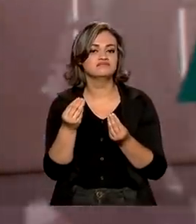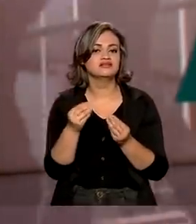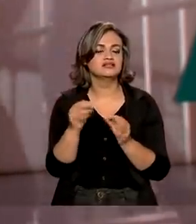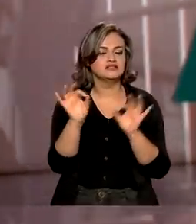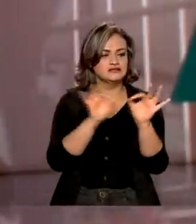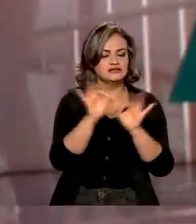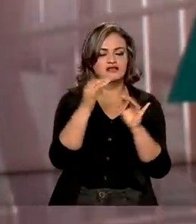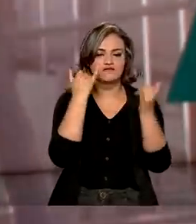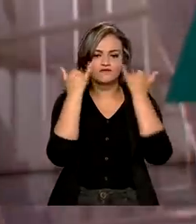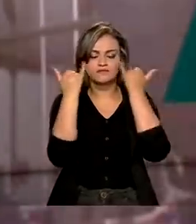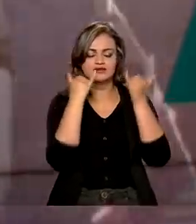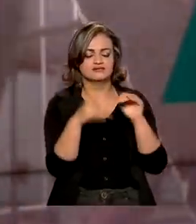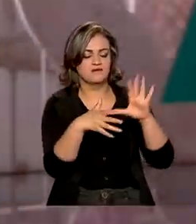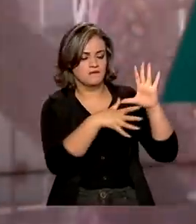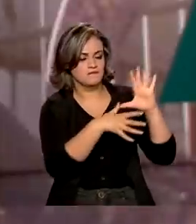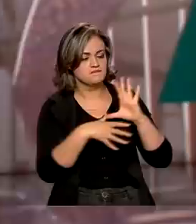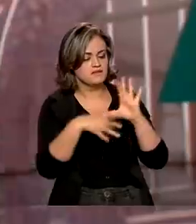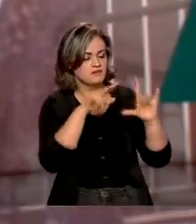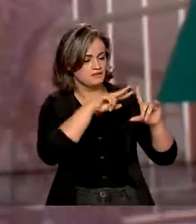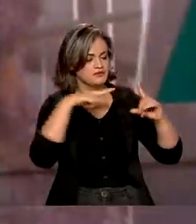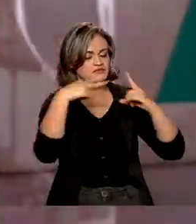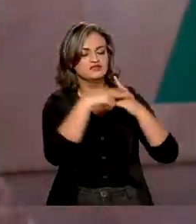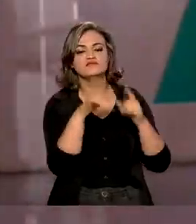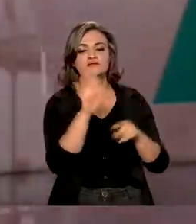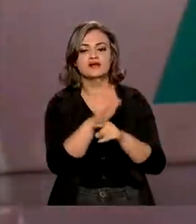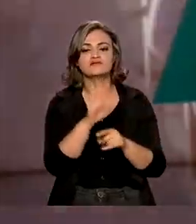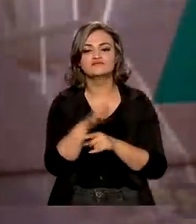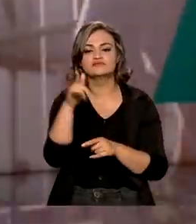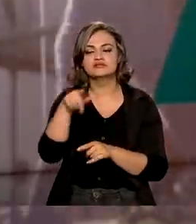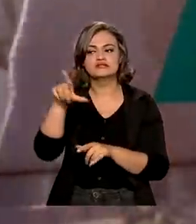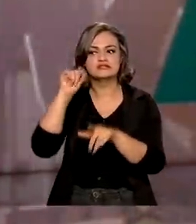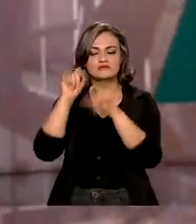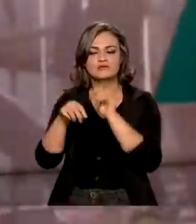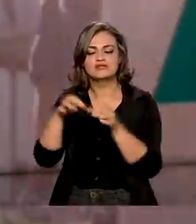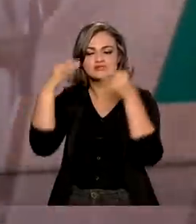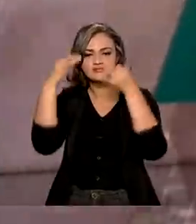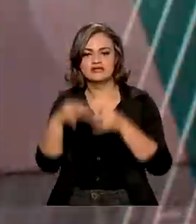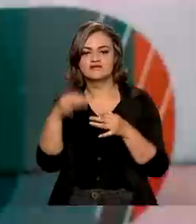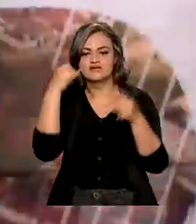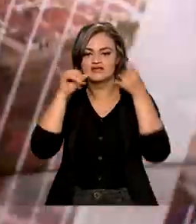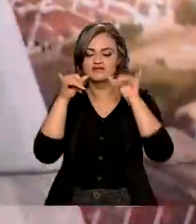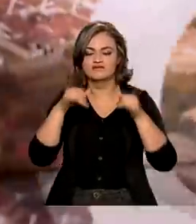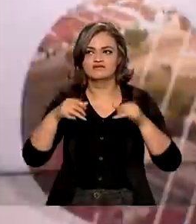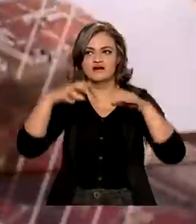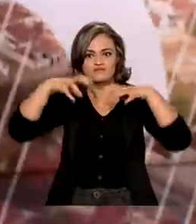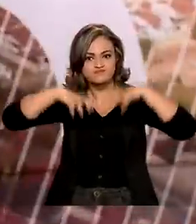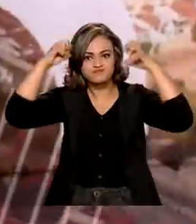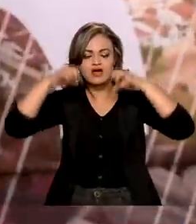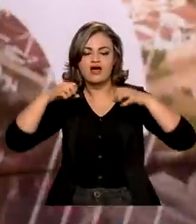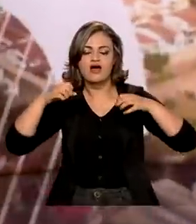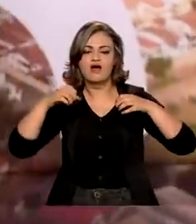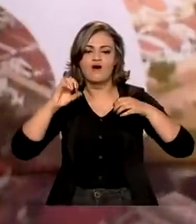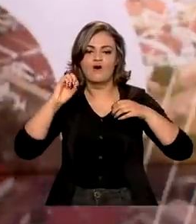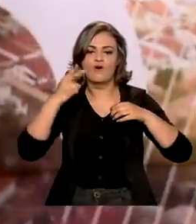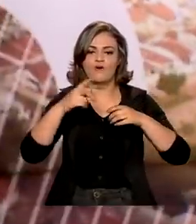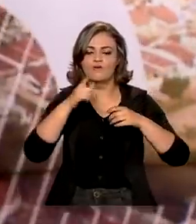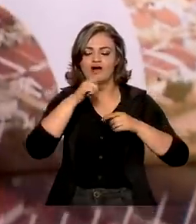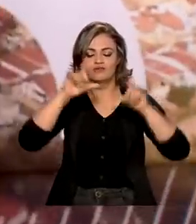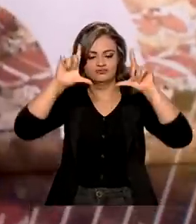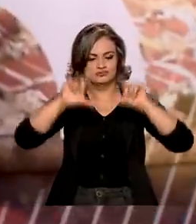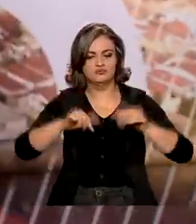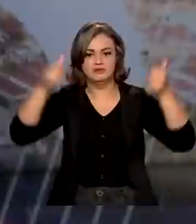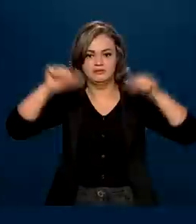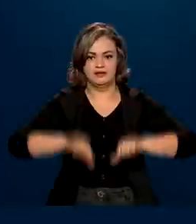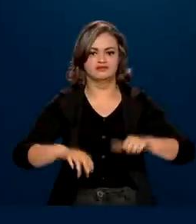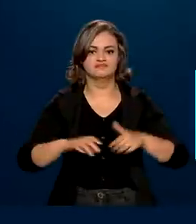reúne dados, mapas e projeções para ajudar na adoção de medidas e evitar apagões ou a redução no abastecimento de